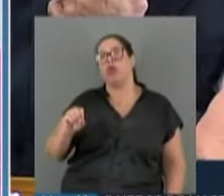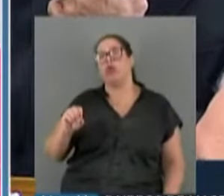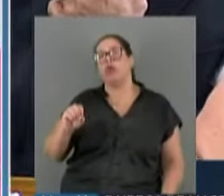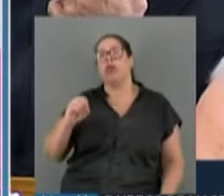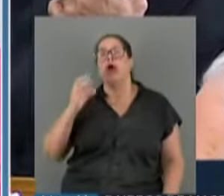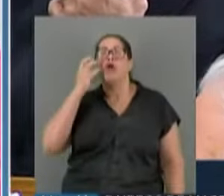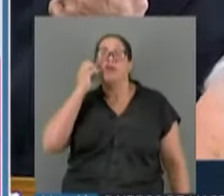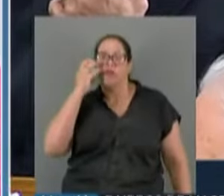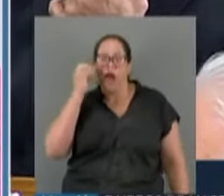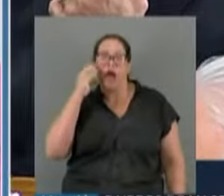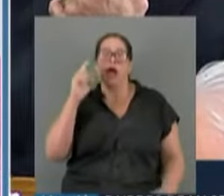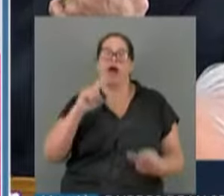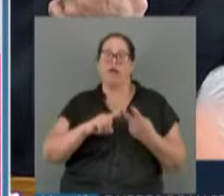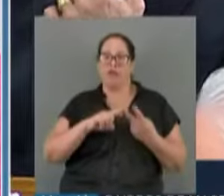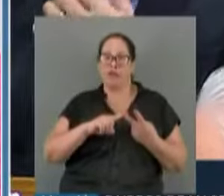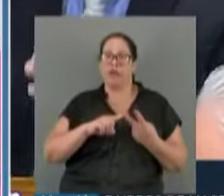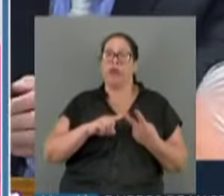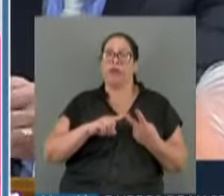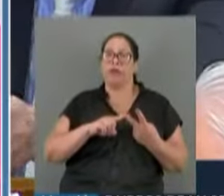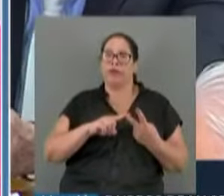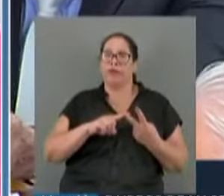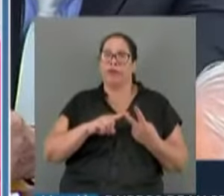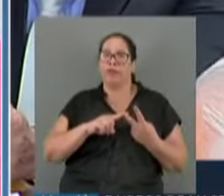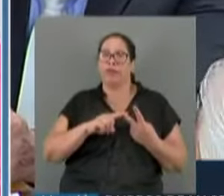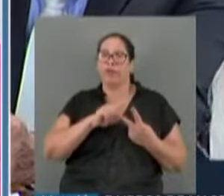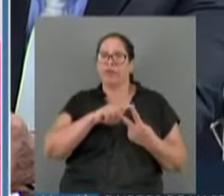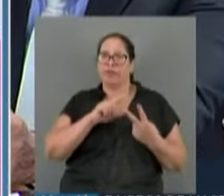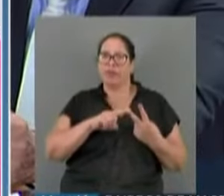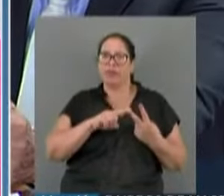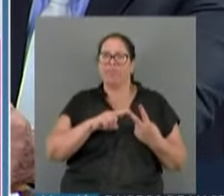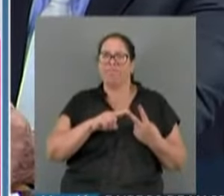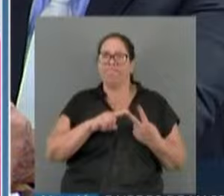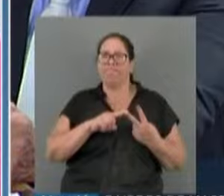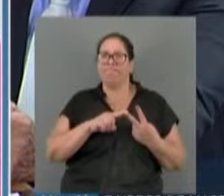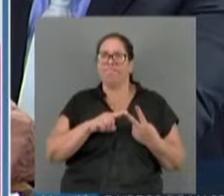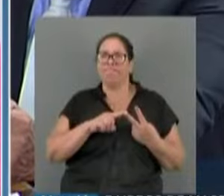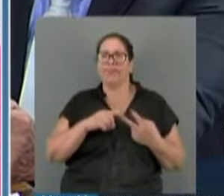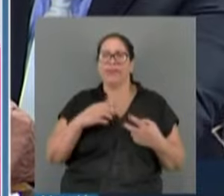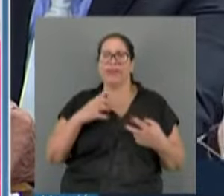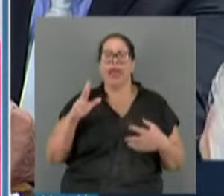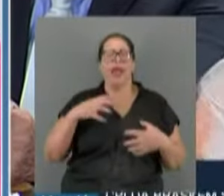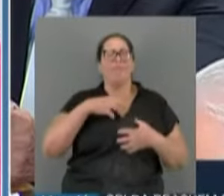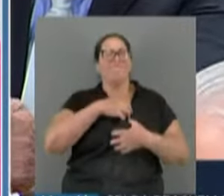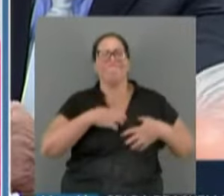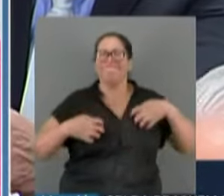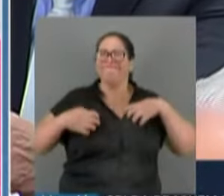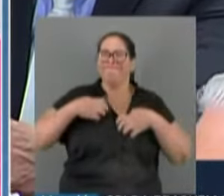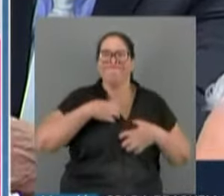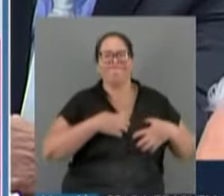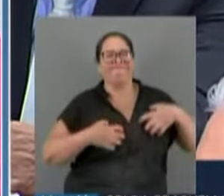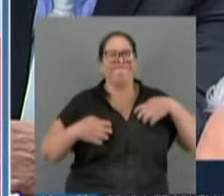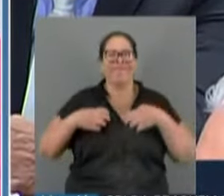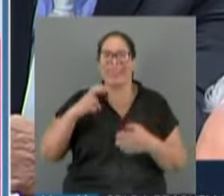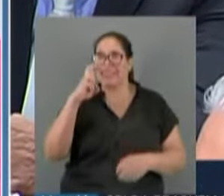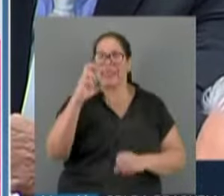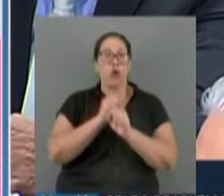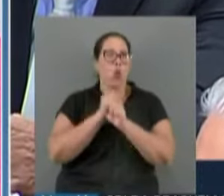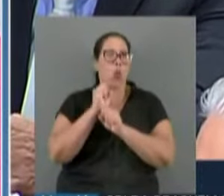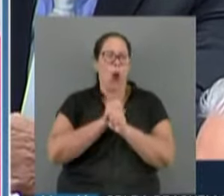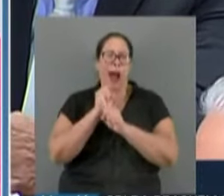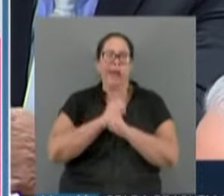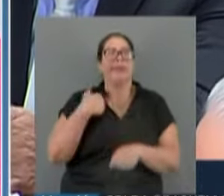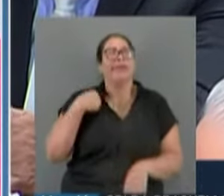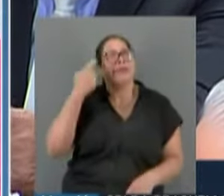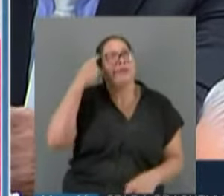situação desse relacionamento através desse conhecimento e do diálogo, porque ele tem essa capacidade.